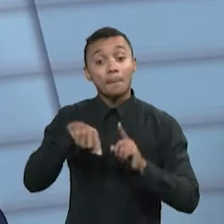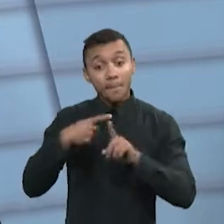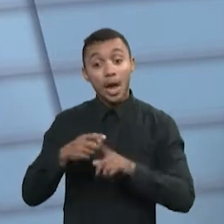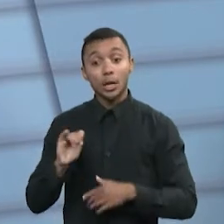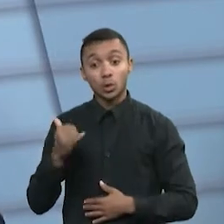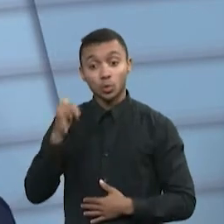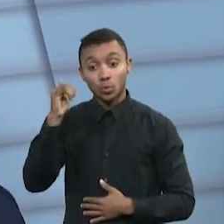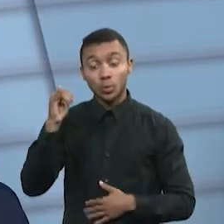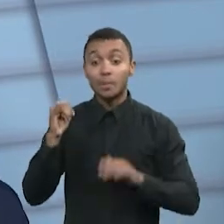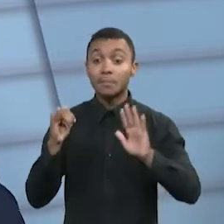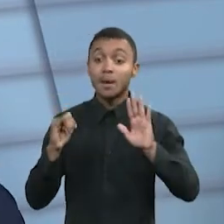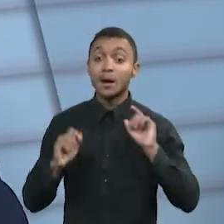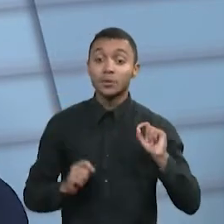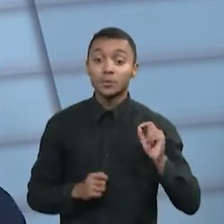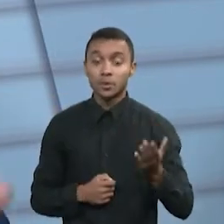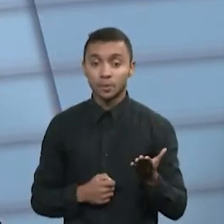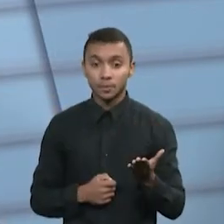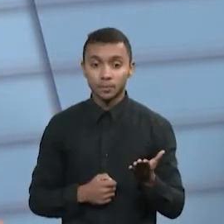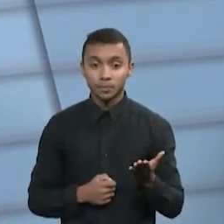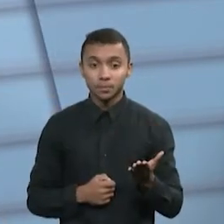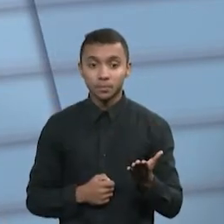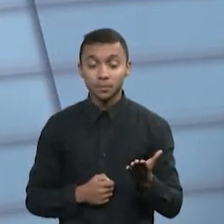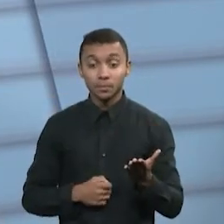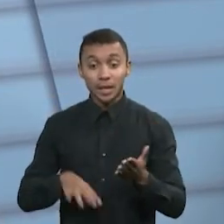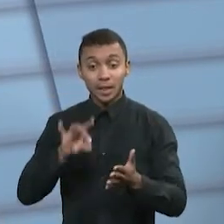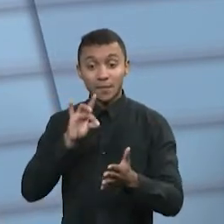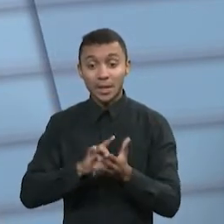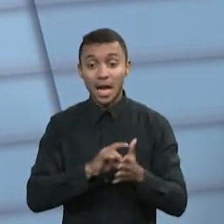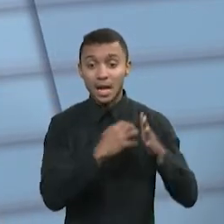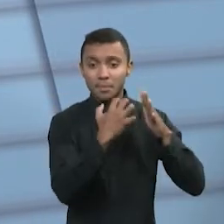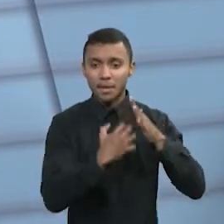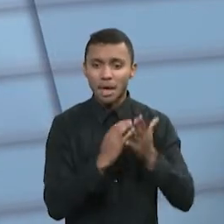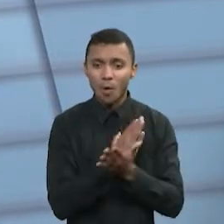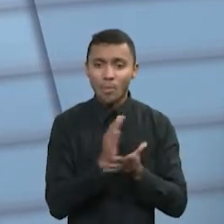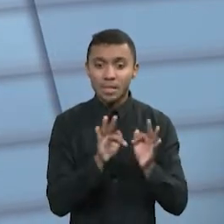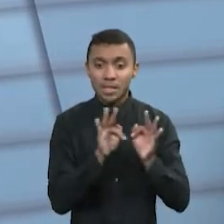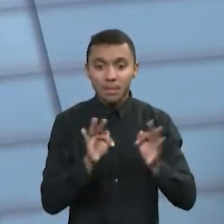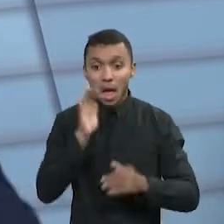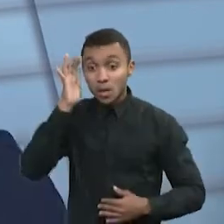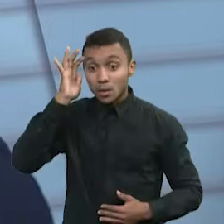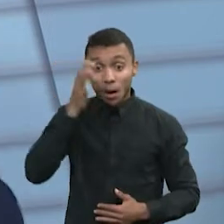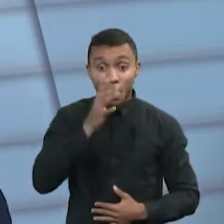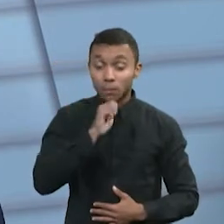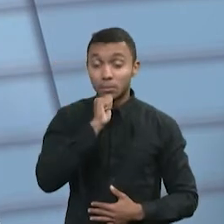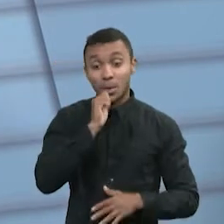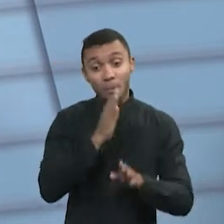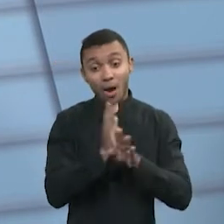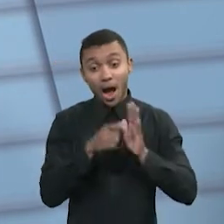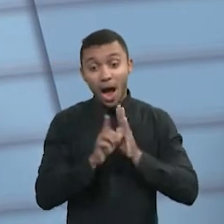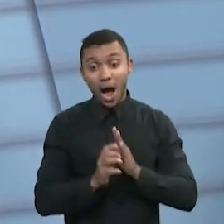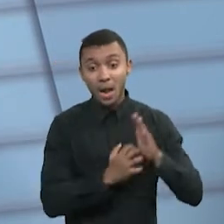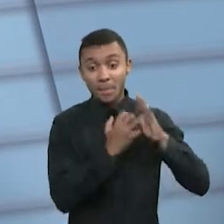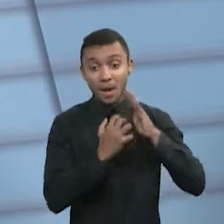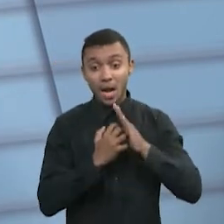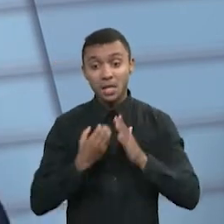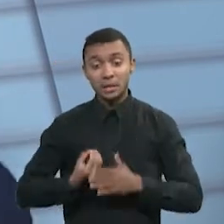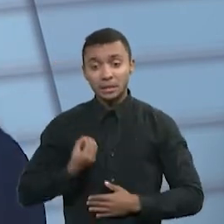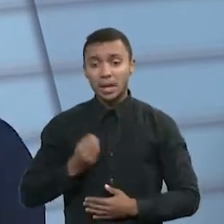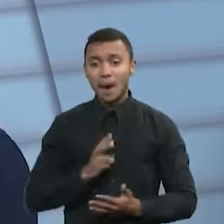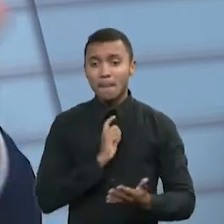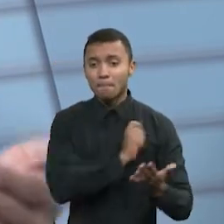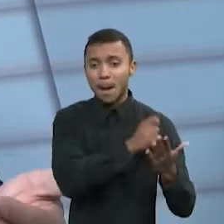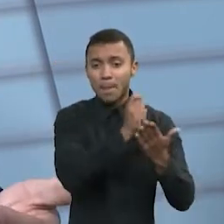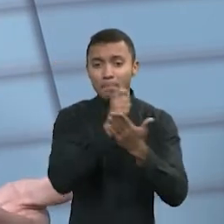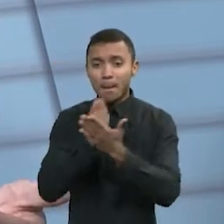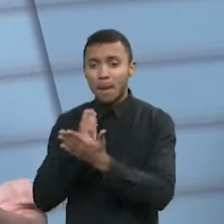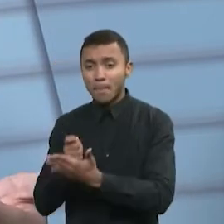Mas isso, Renato, ainda não resolve o problema das pequenas e médias empresas, porque uma empresa não vive de pagar as dívidas dos impostos,